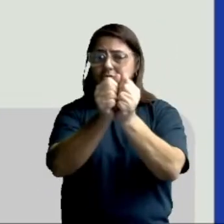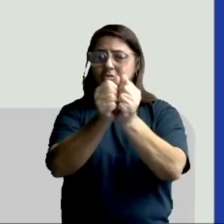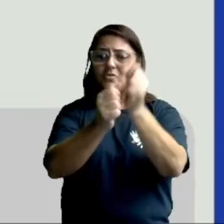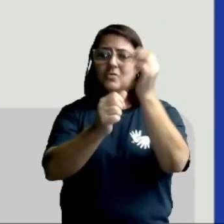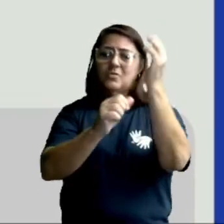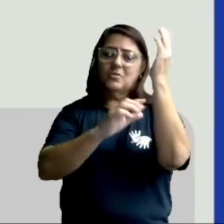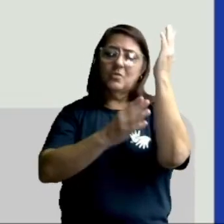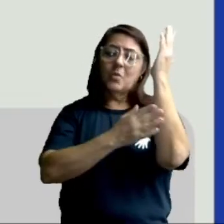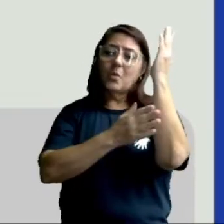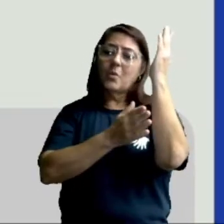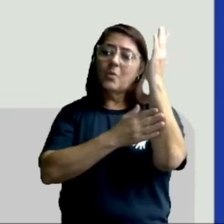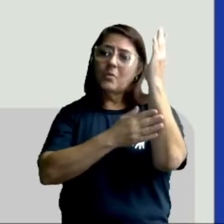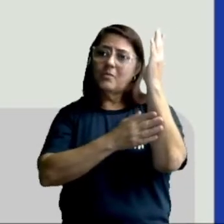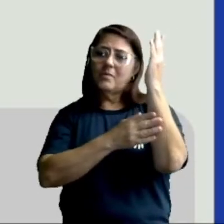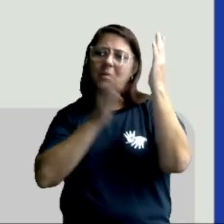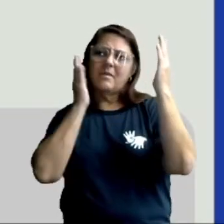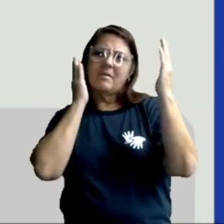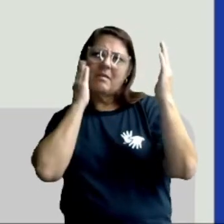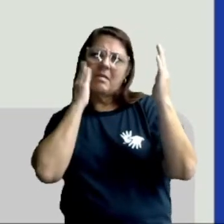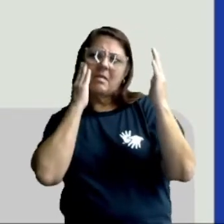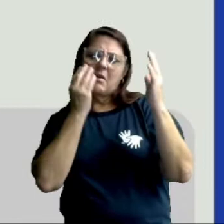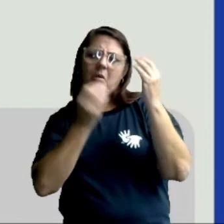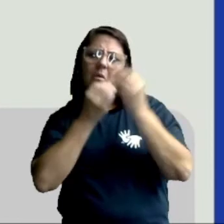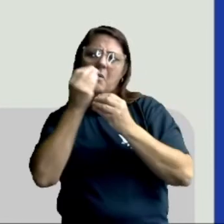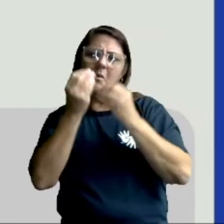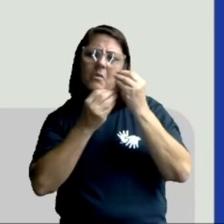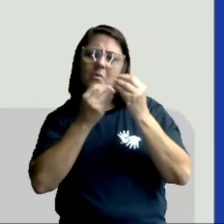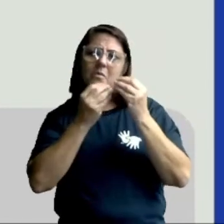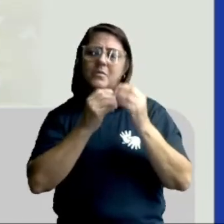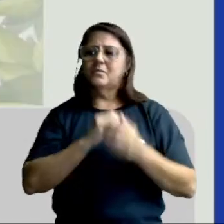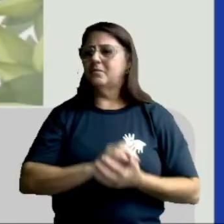Vamos ver e entender melhor como é esse trabalho.